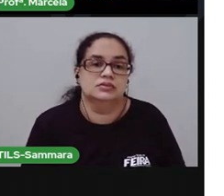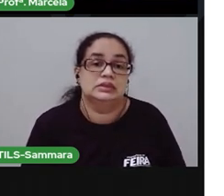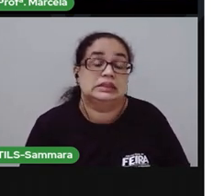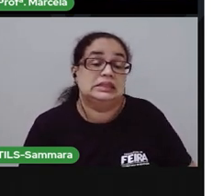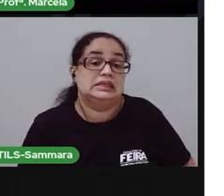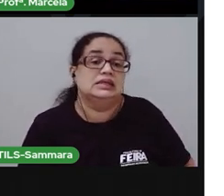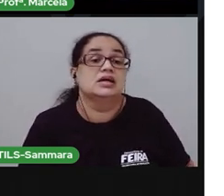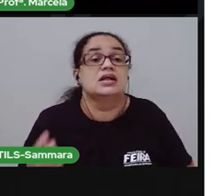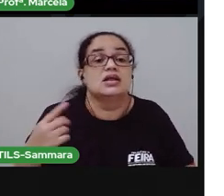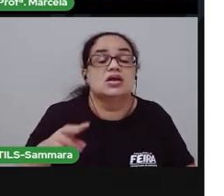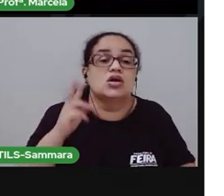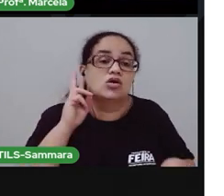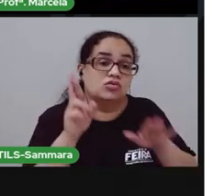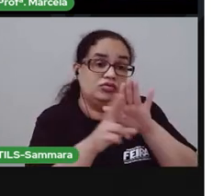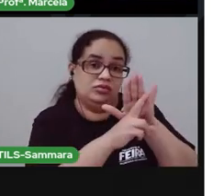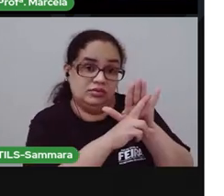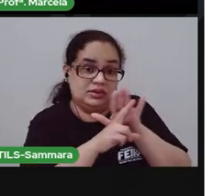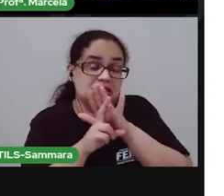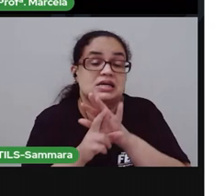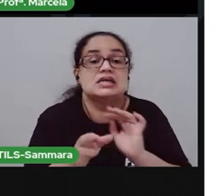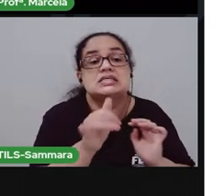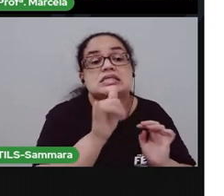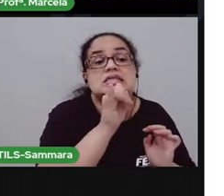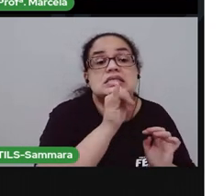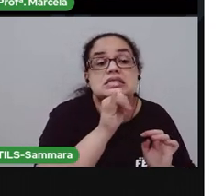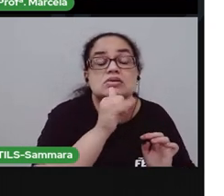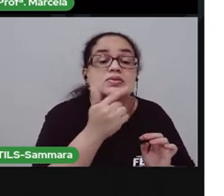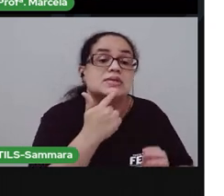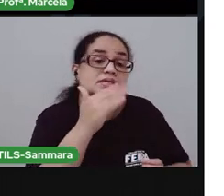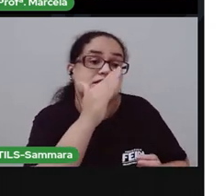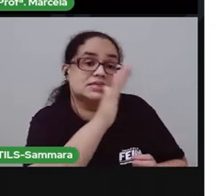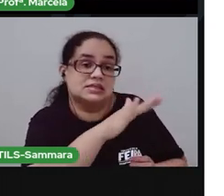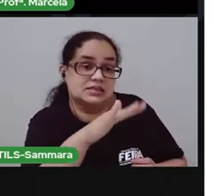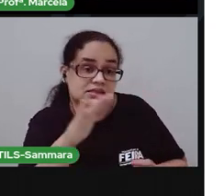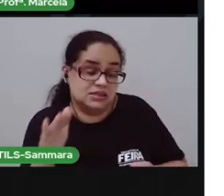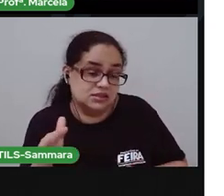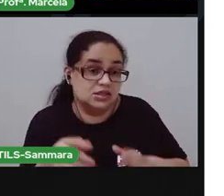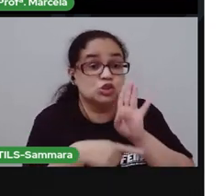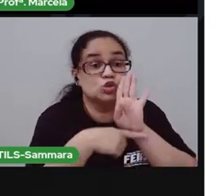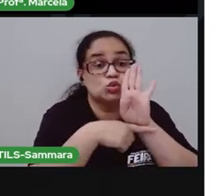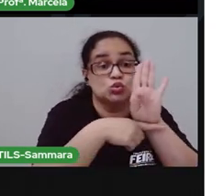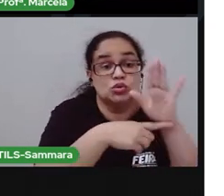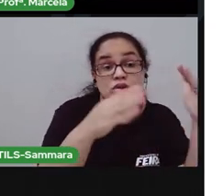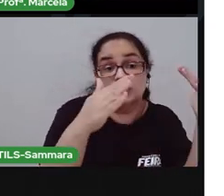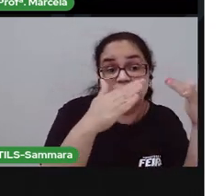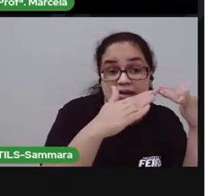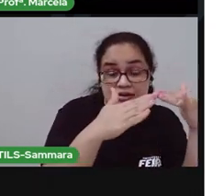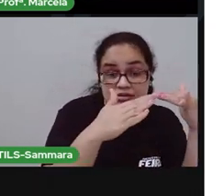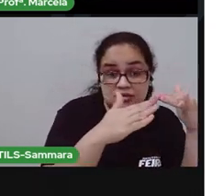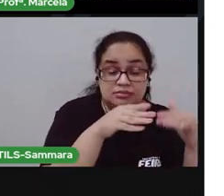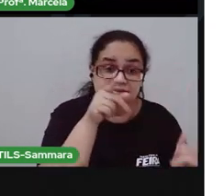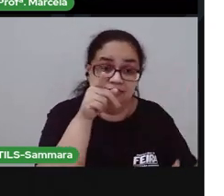Eu vou mostrar agora exemplos de algumas crianças fazendo tarefas domésticas com seus pais.